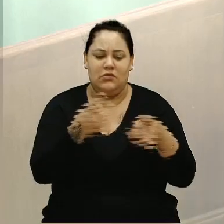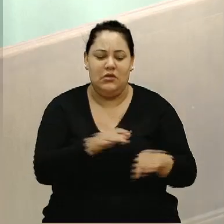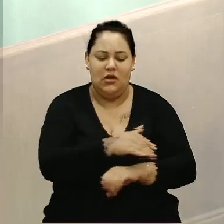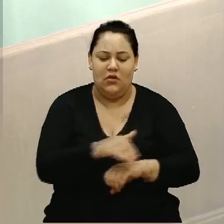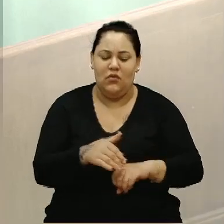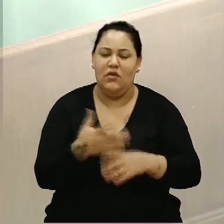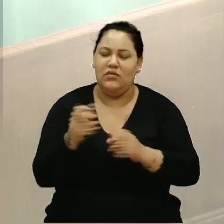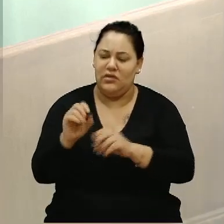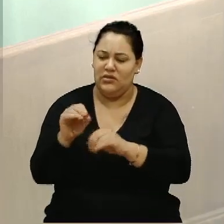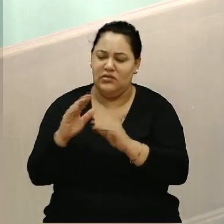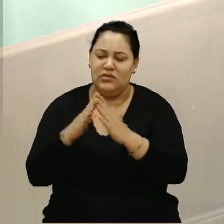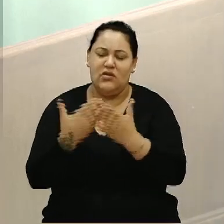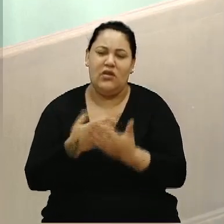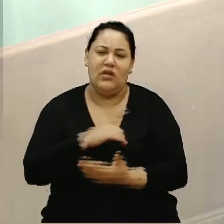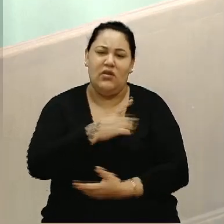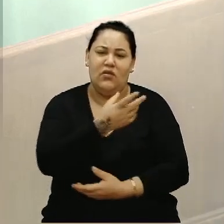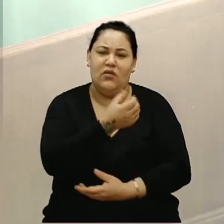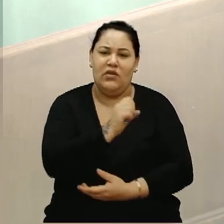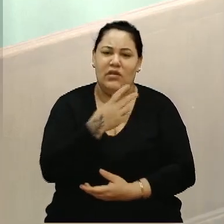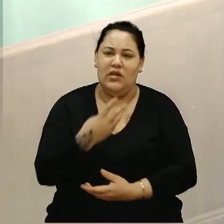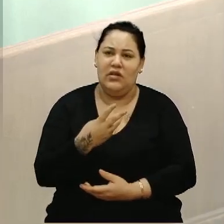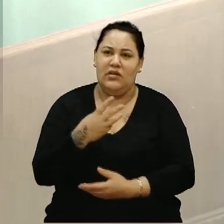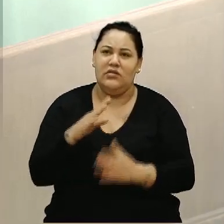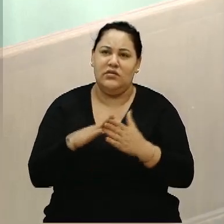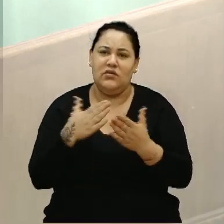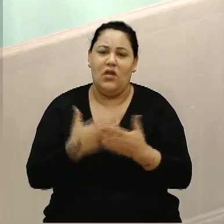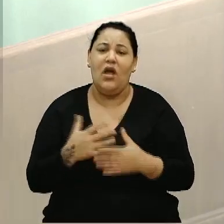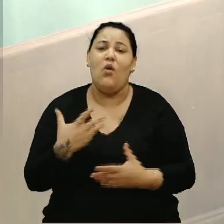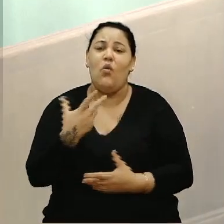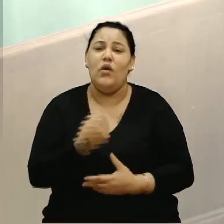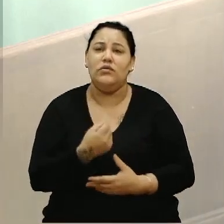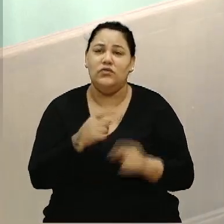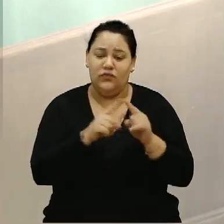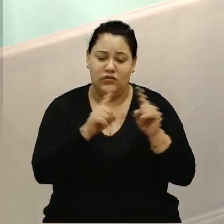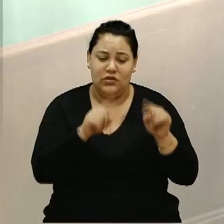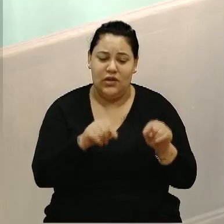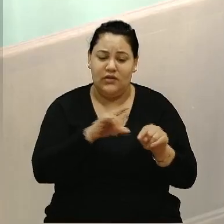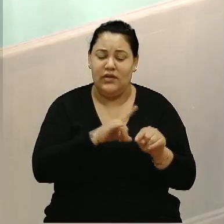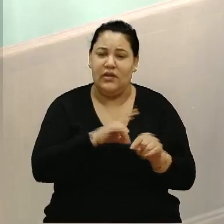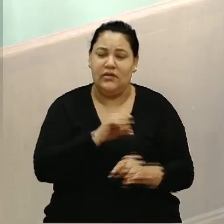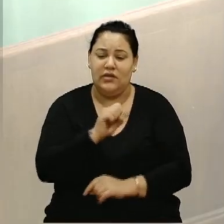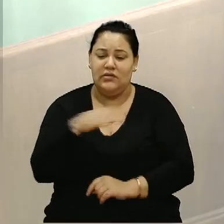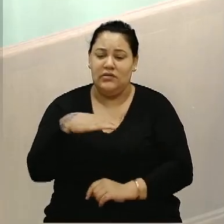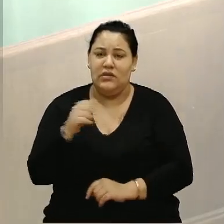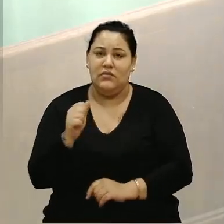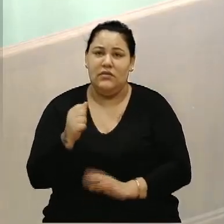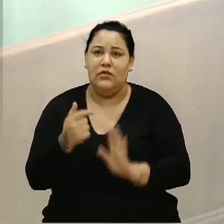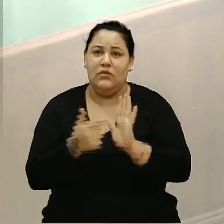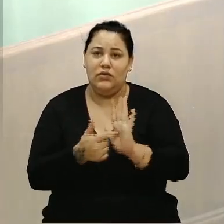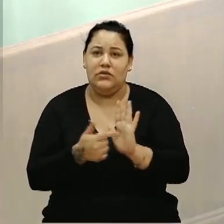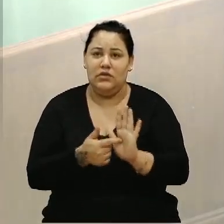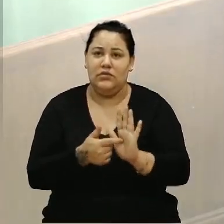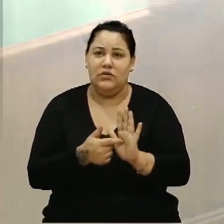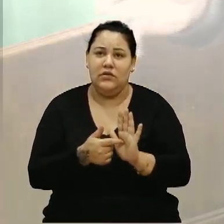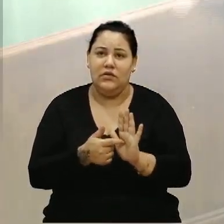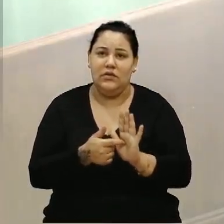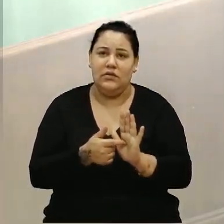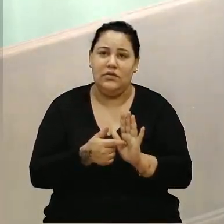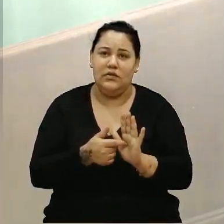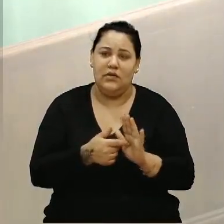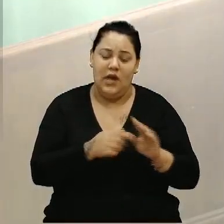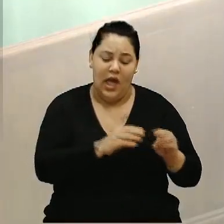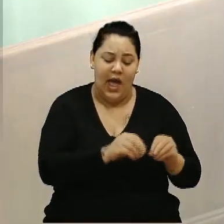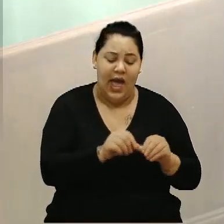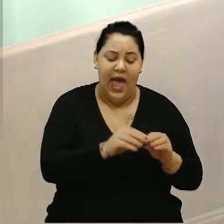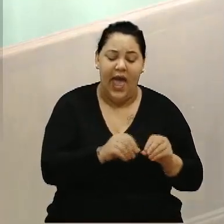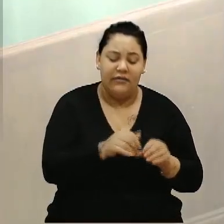83 escolas. Quantos servidores nós temos da SEMA mostrando que a erva é orgânico